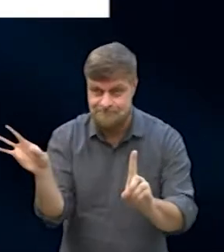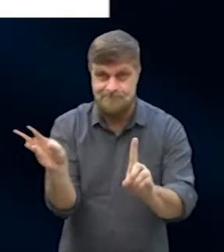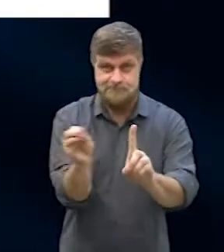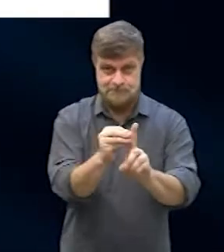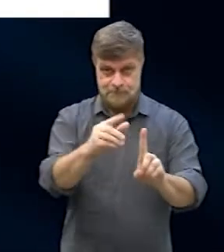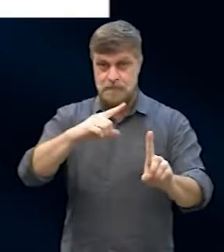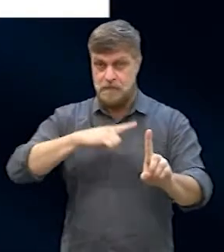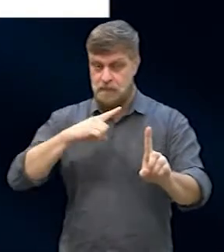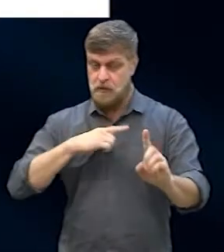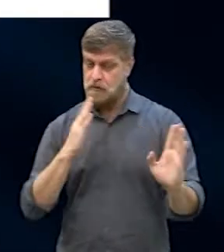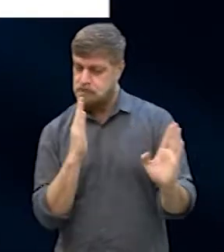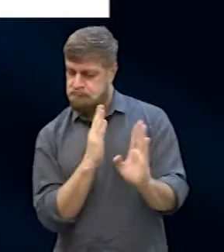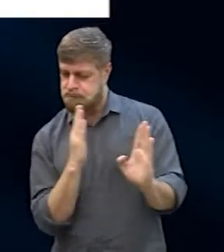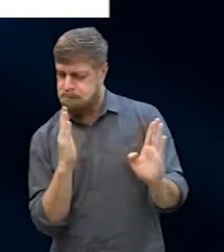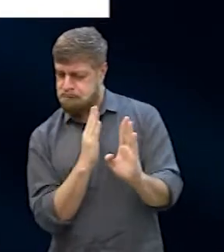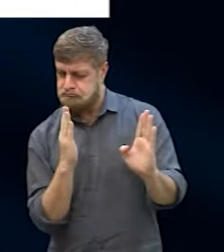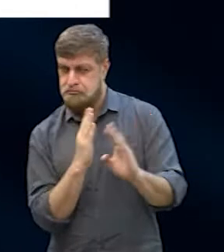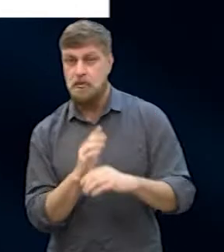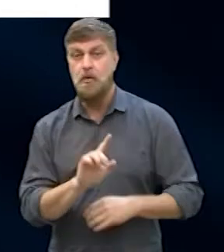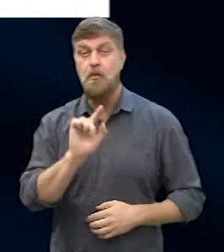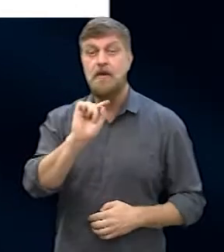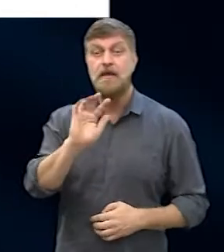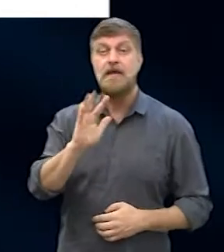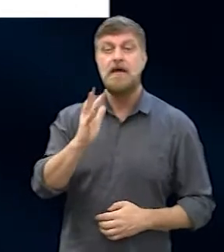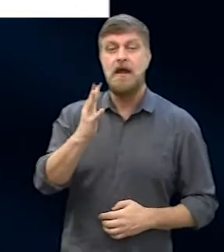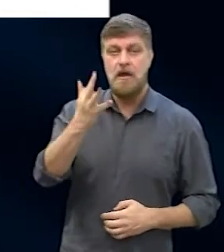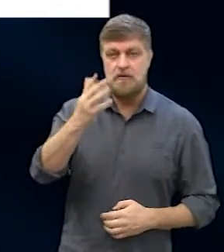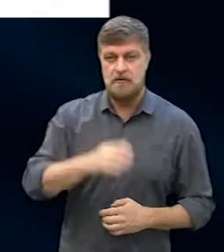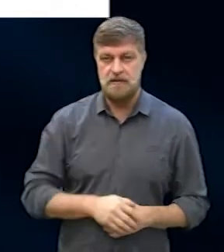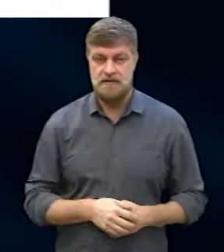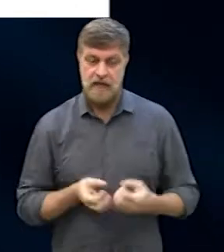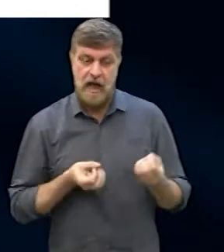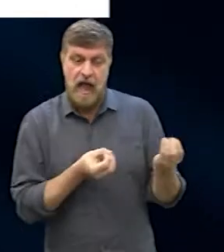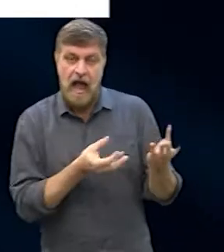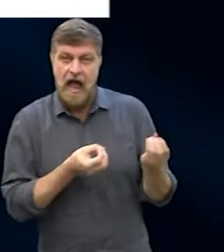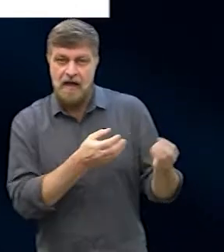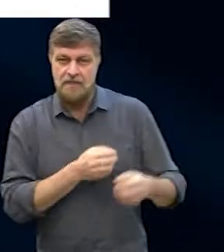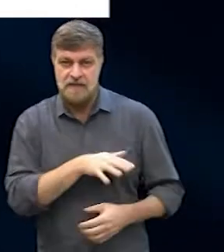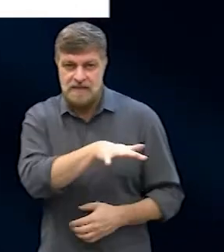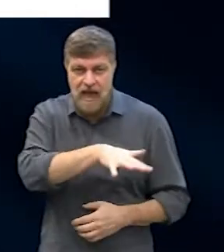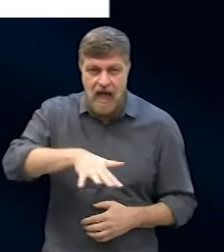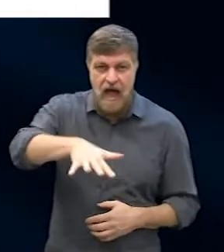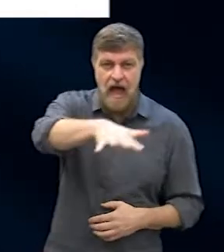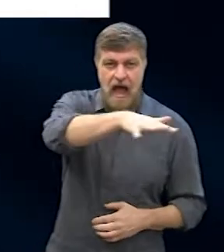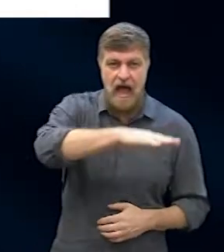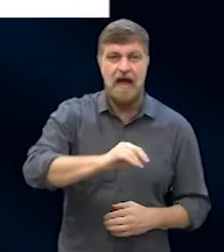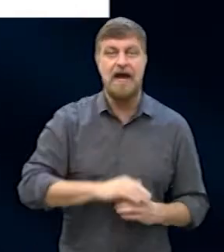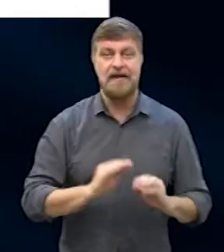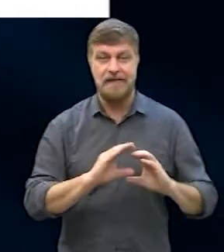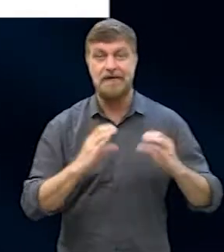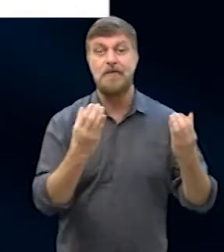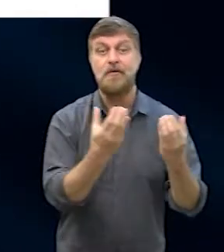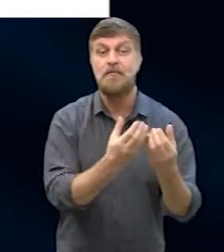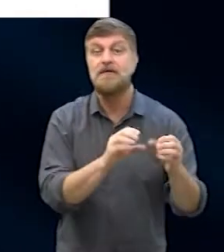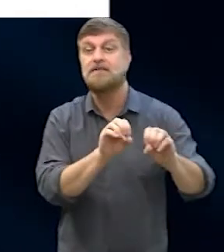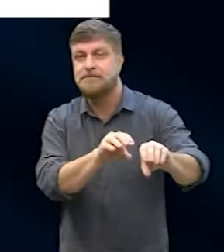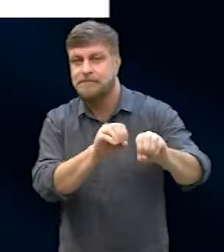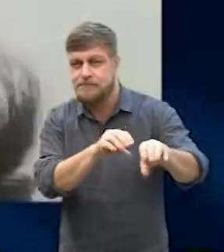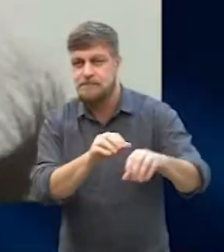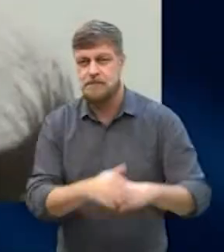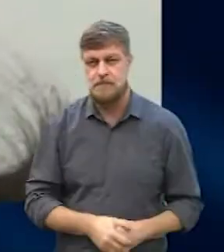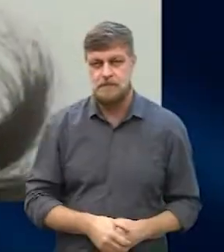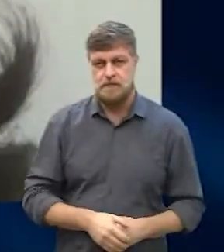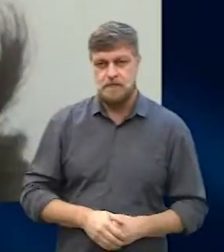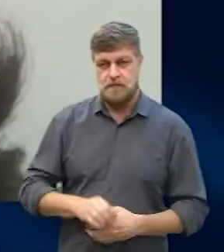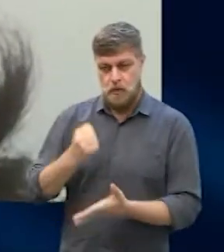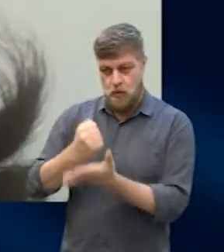positivo ou suspeita de infecção, como se dá a notificação dentro e fora da comunidade escolar.